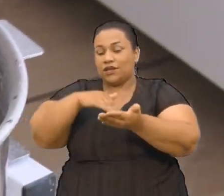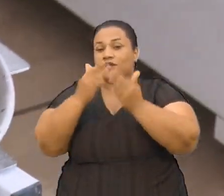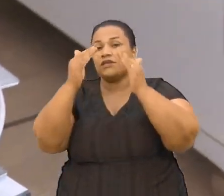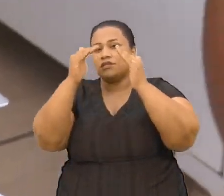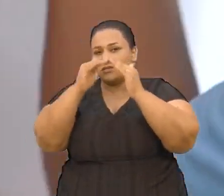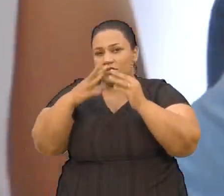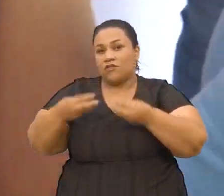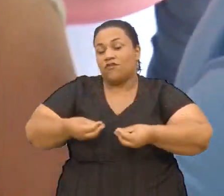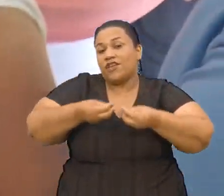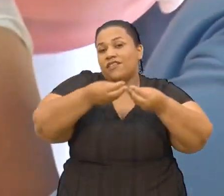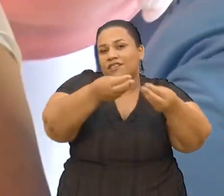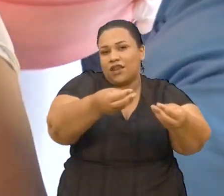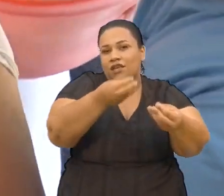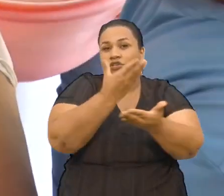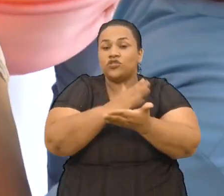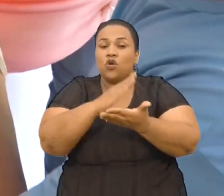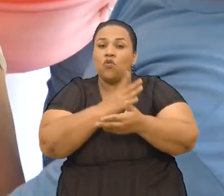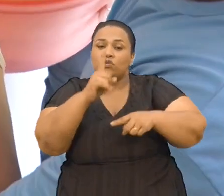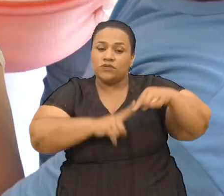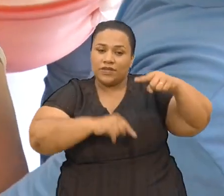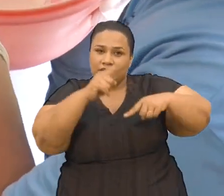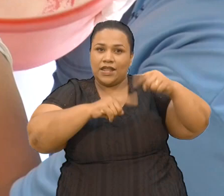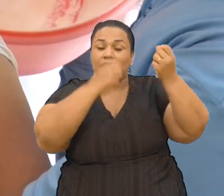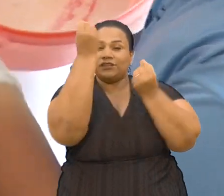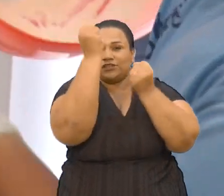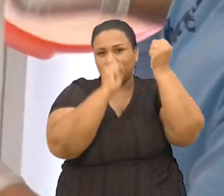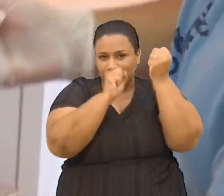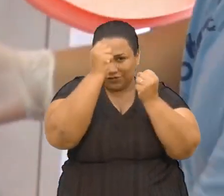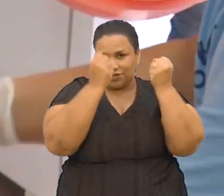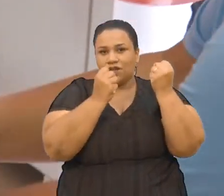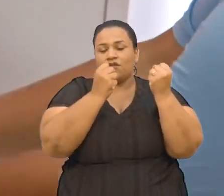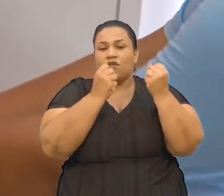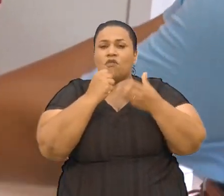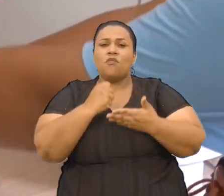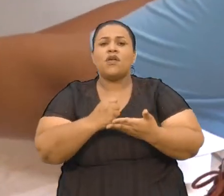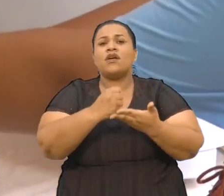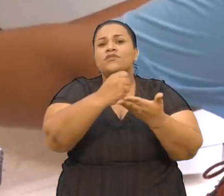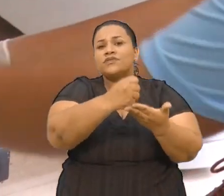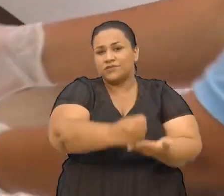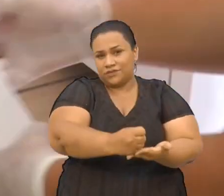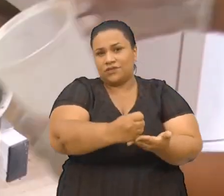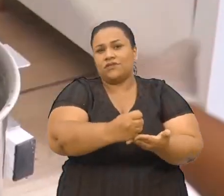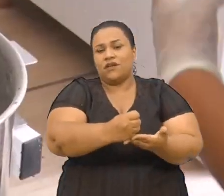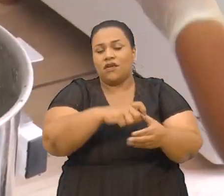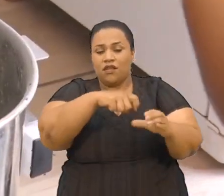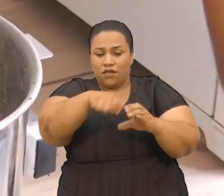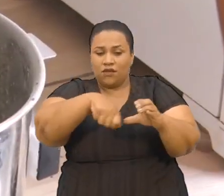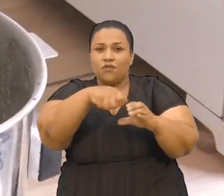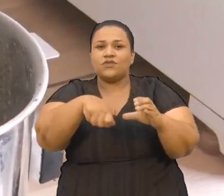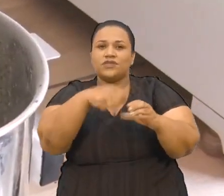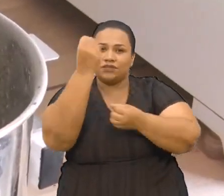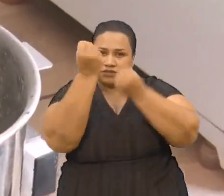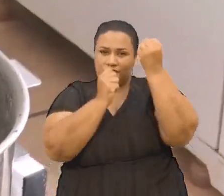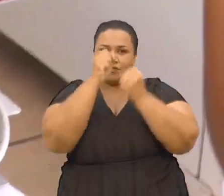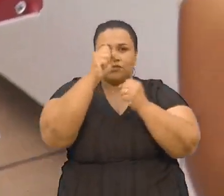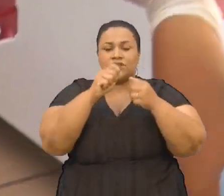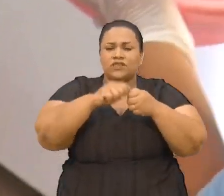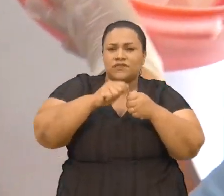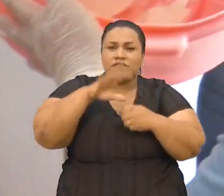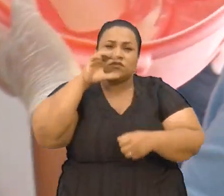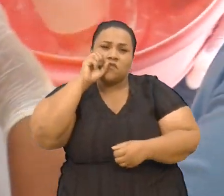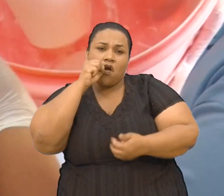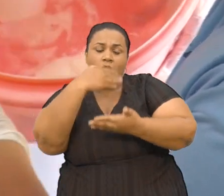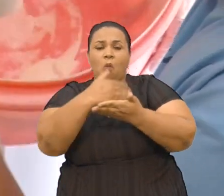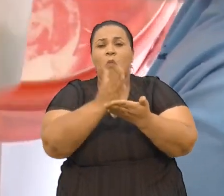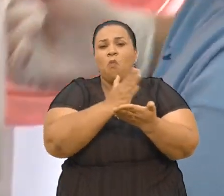Foi a entrega De alguns equipamentos Que a gente tinha Na incubadora Para ajudar Com a cozinha industrial Para eles fazerem Os pães